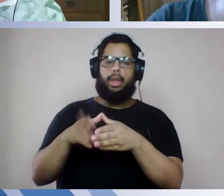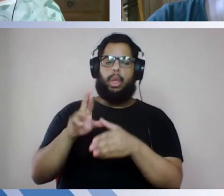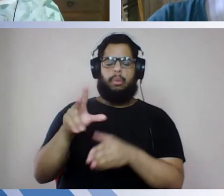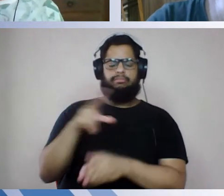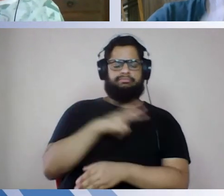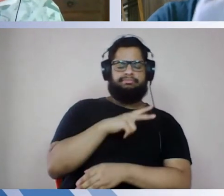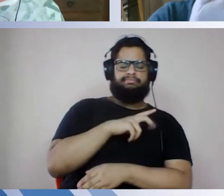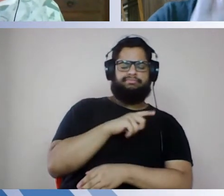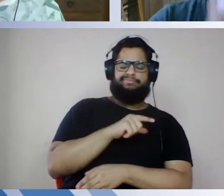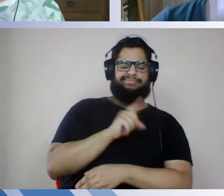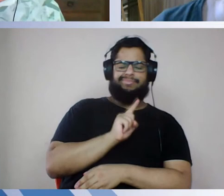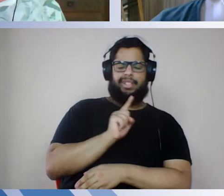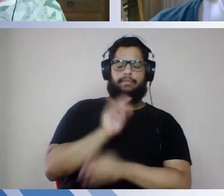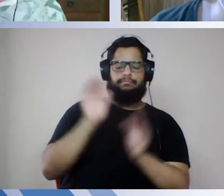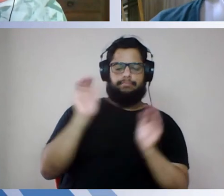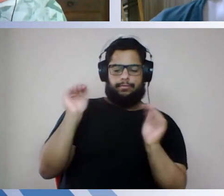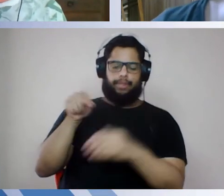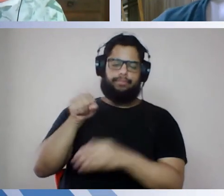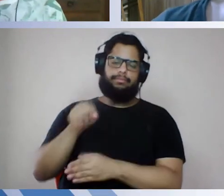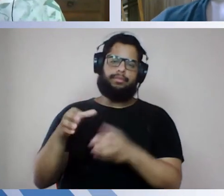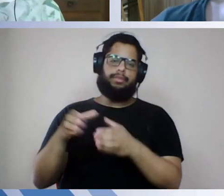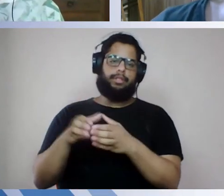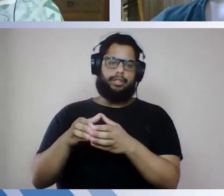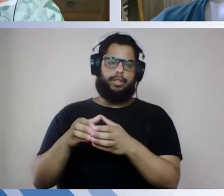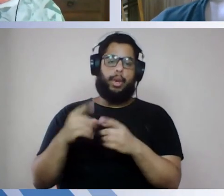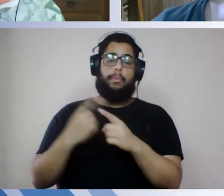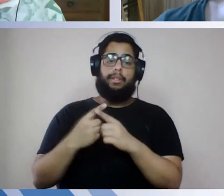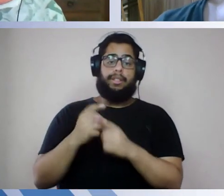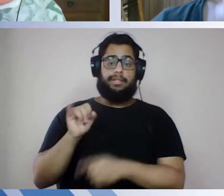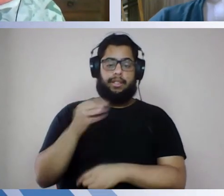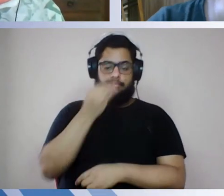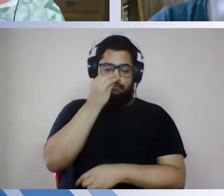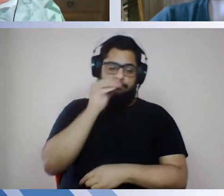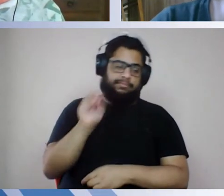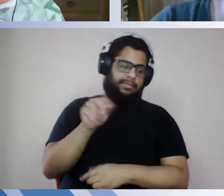se isso não for colocado como prioridade, o problema não vai ter solução.